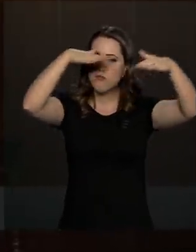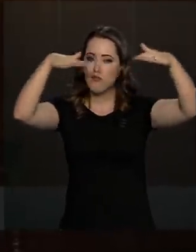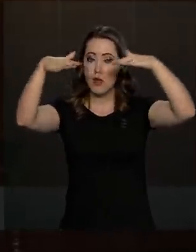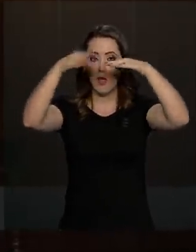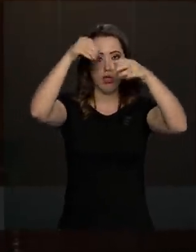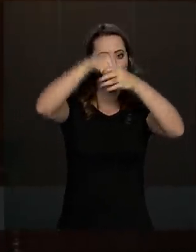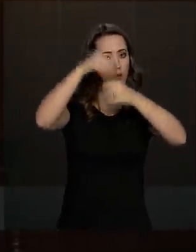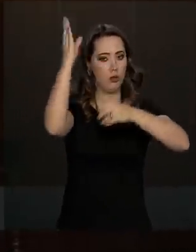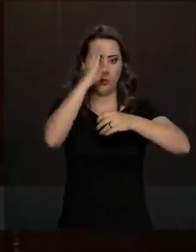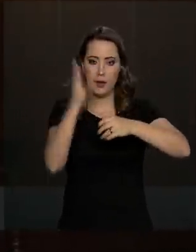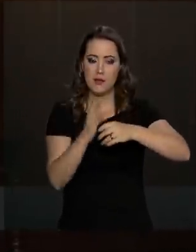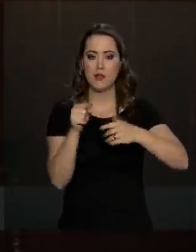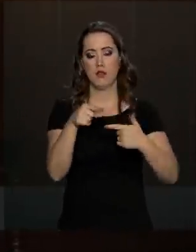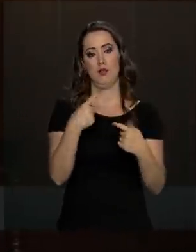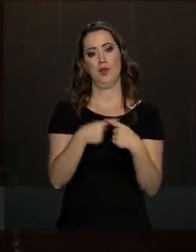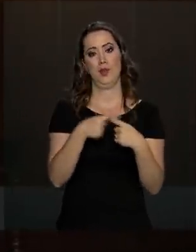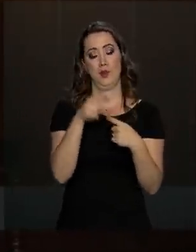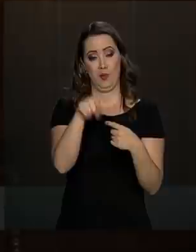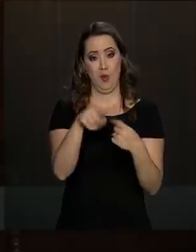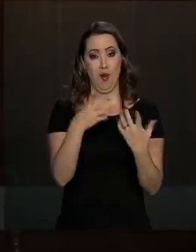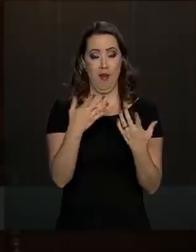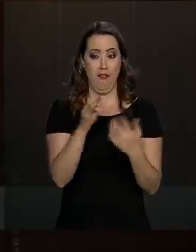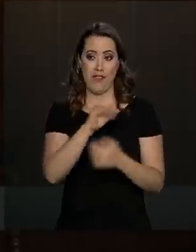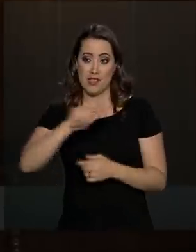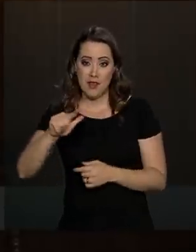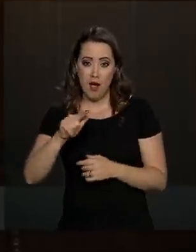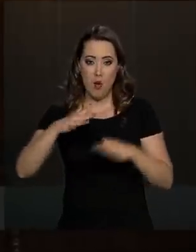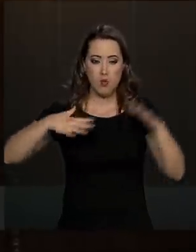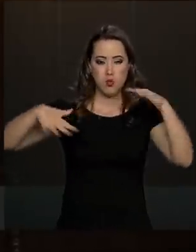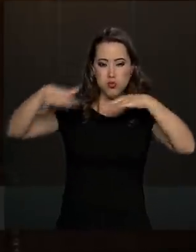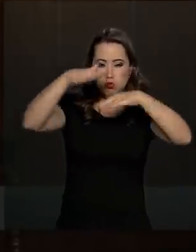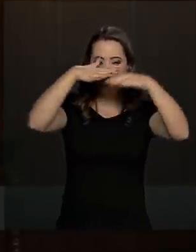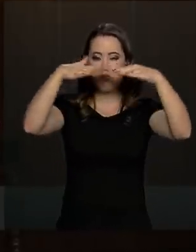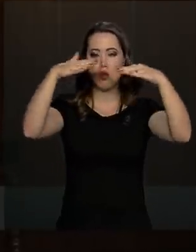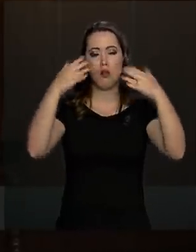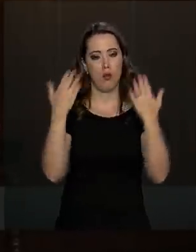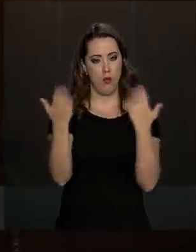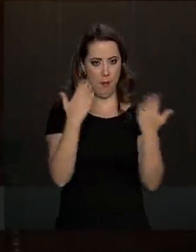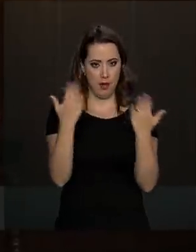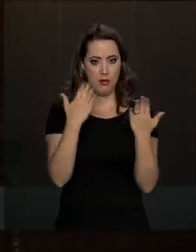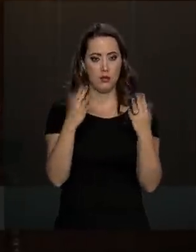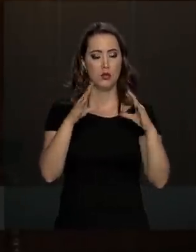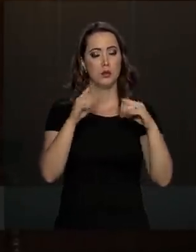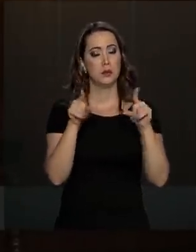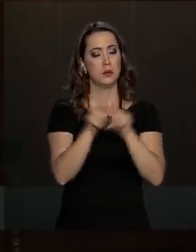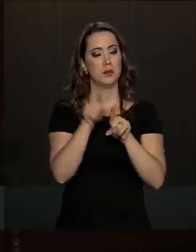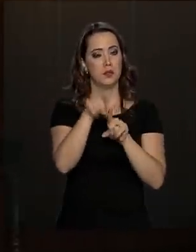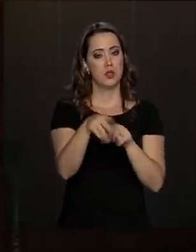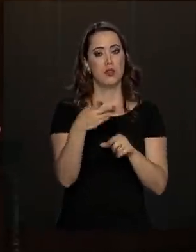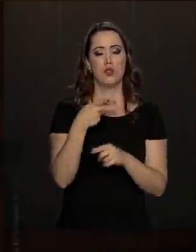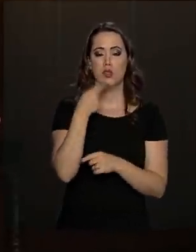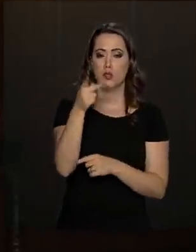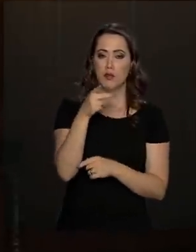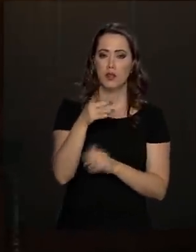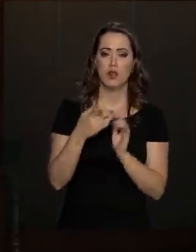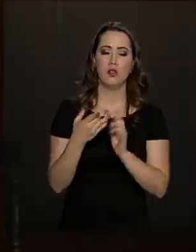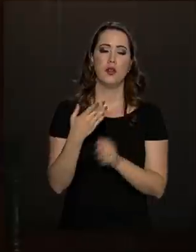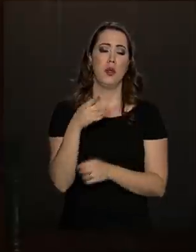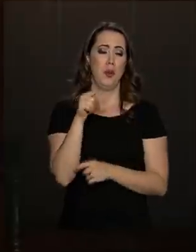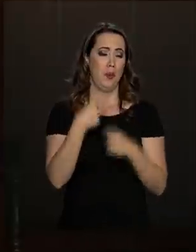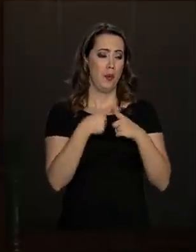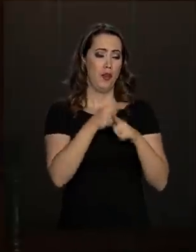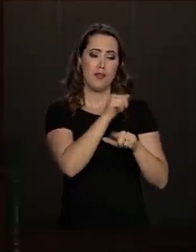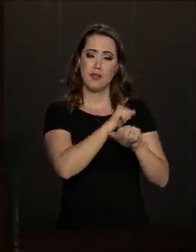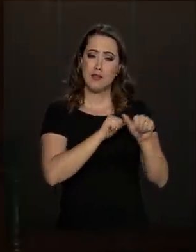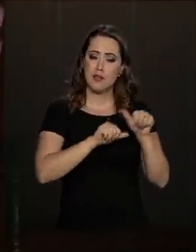Então, essa reforma está sendo falada há algum tempo, já alguns governos estão tentando fazer há 10,